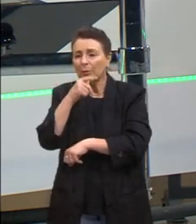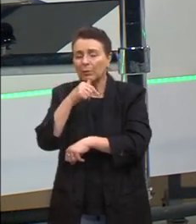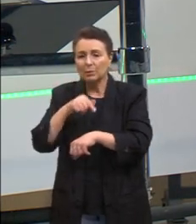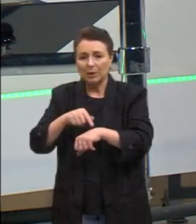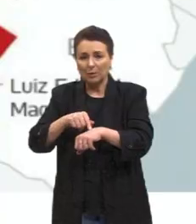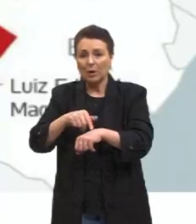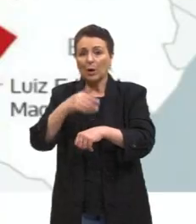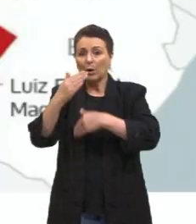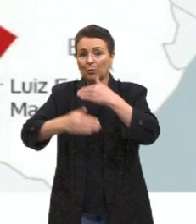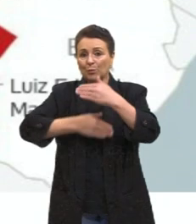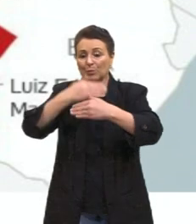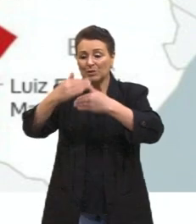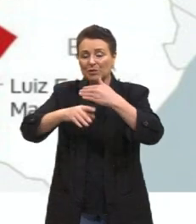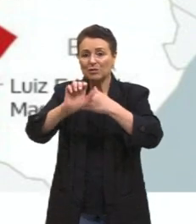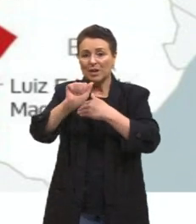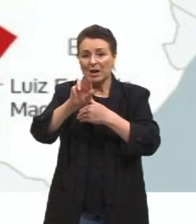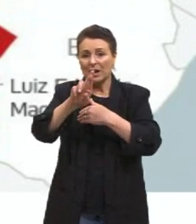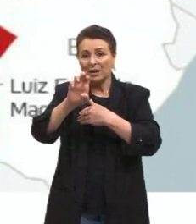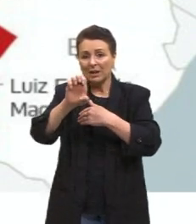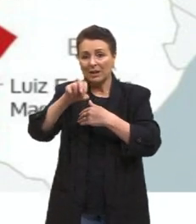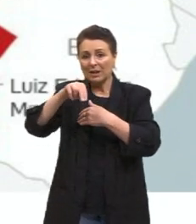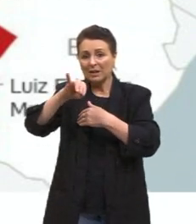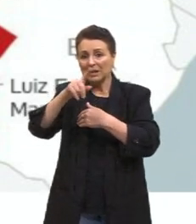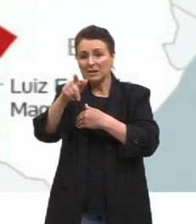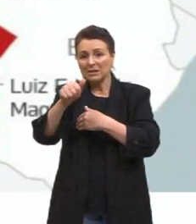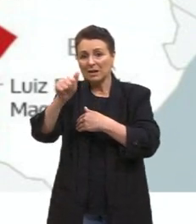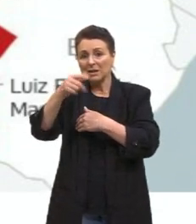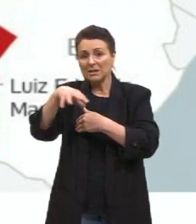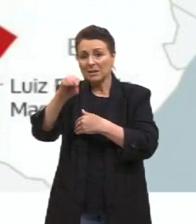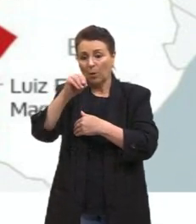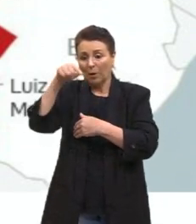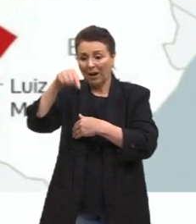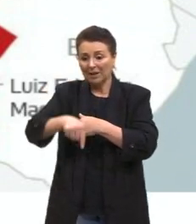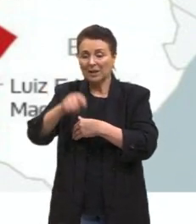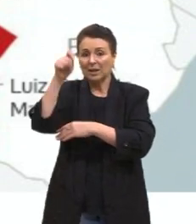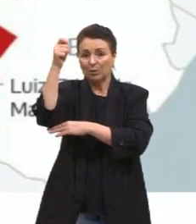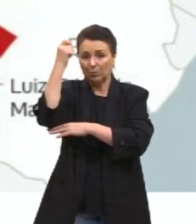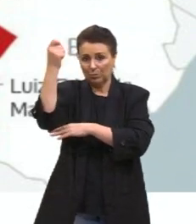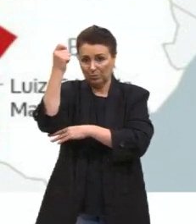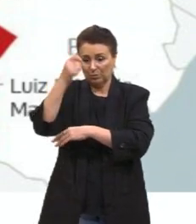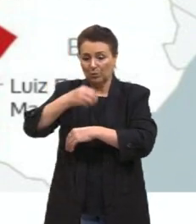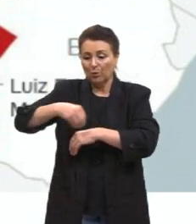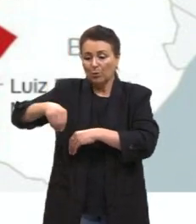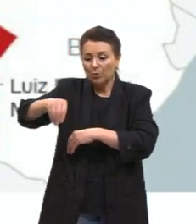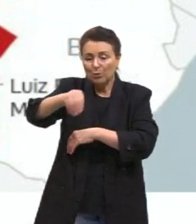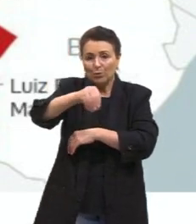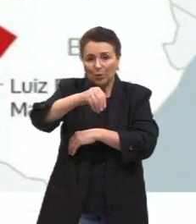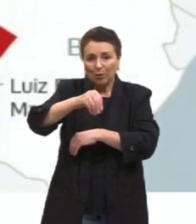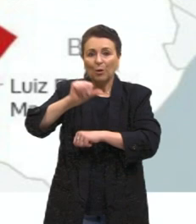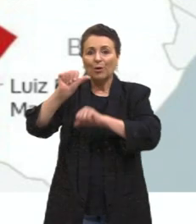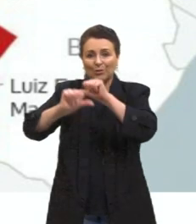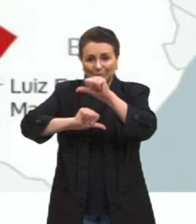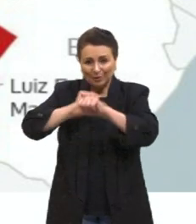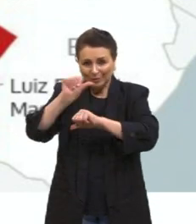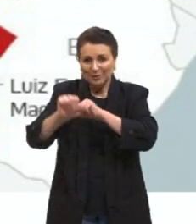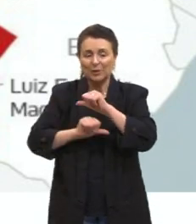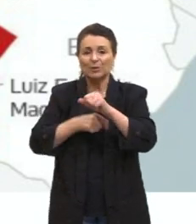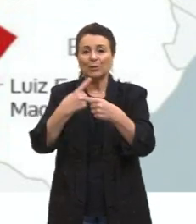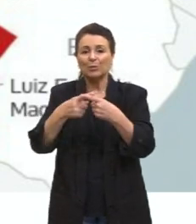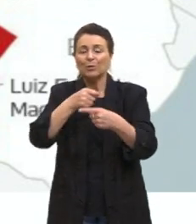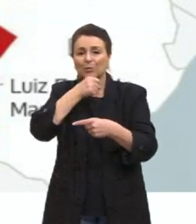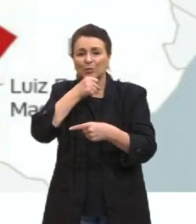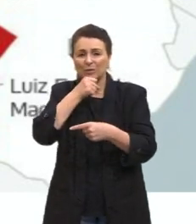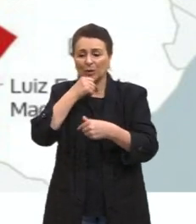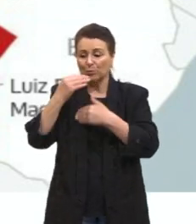arenização que a gente chama, esse processo de arenização é só o solo se transformando em areia. Como é muito antigo, nós temos aqui